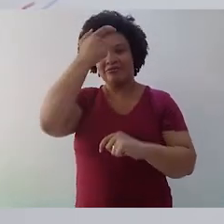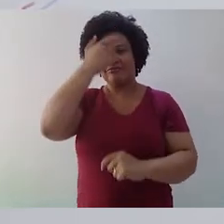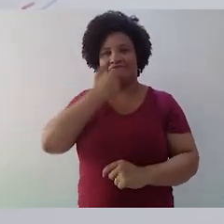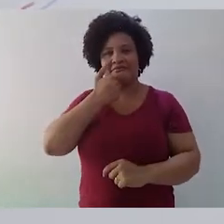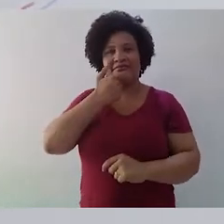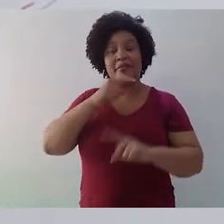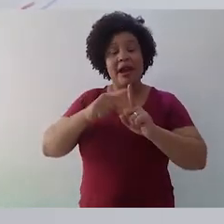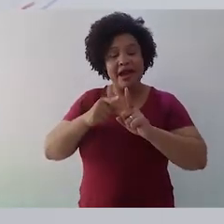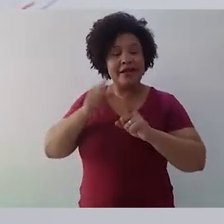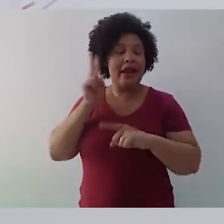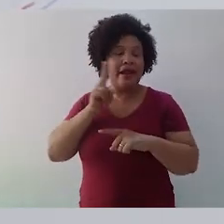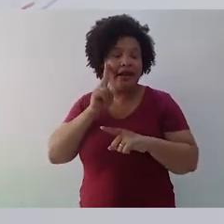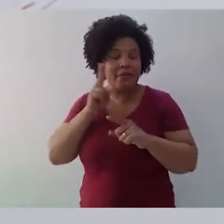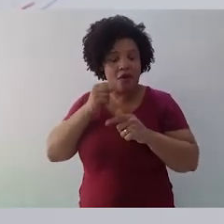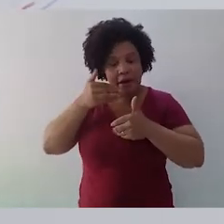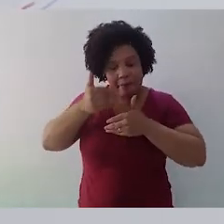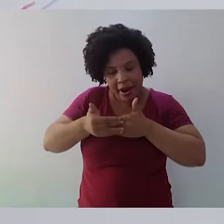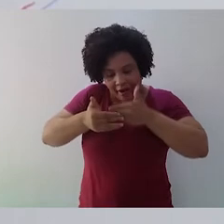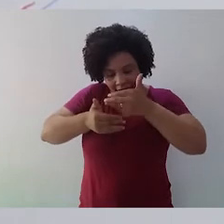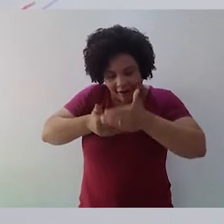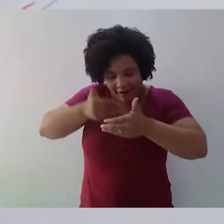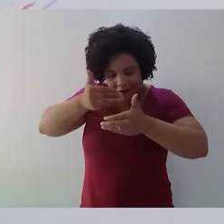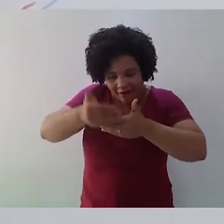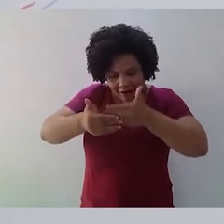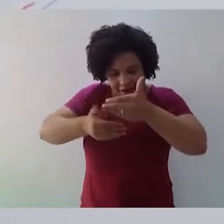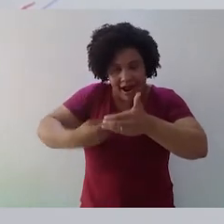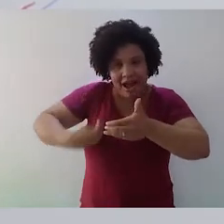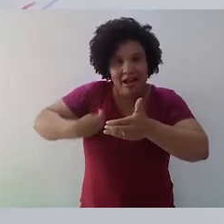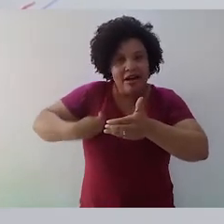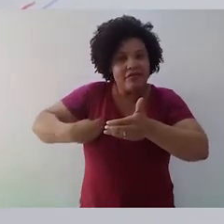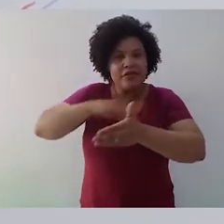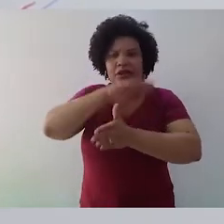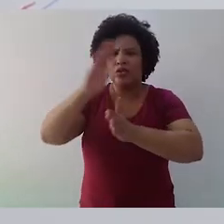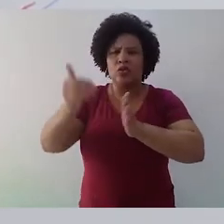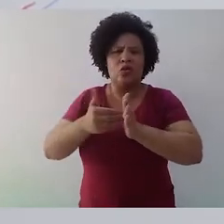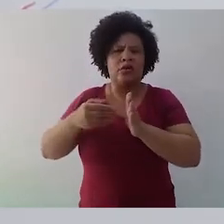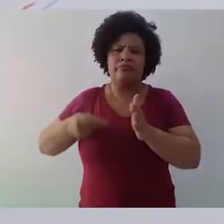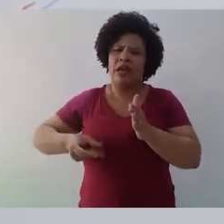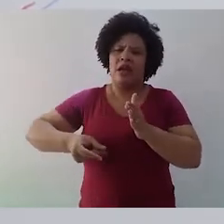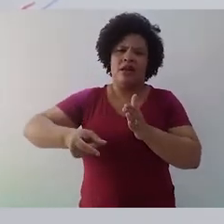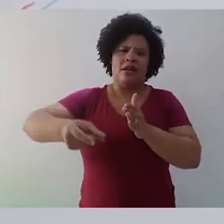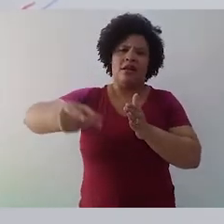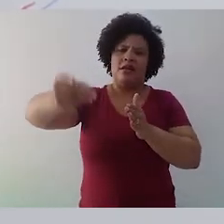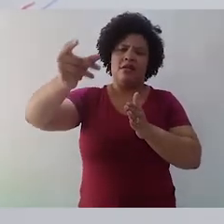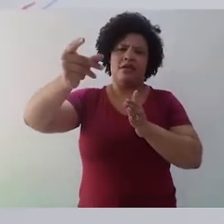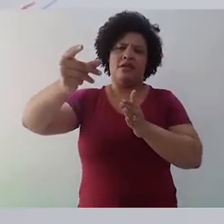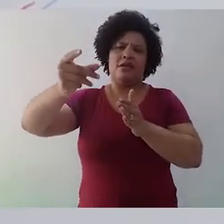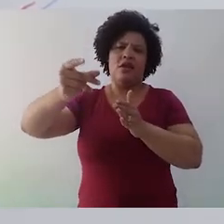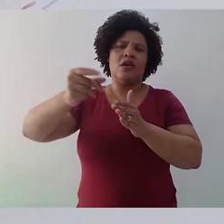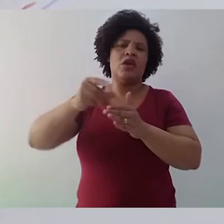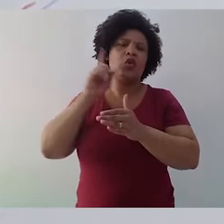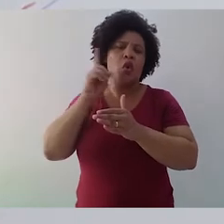contínuo para a vida inteira. Nós estamos sempre nos embates que temos no convívio com as outras pessoas nos melhorando,